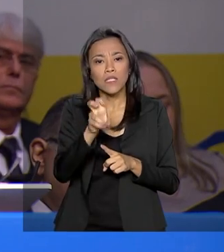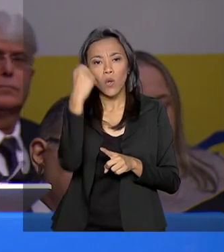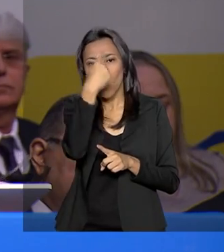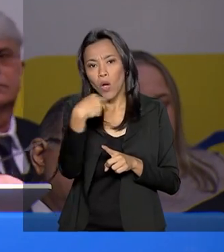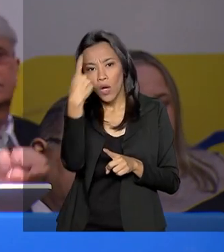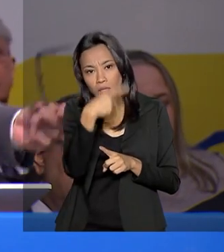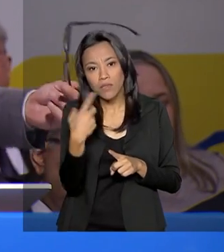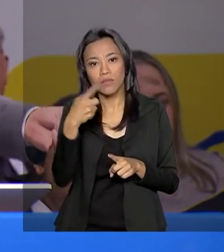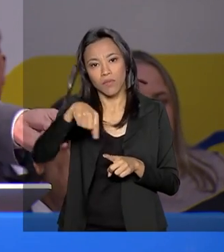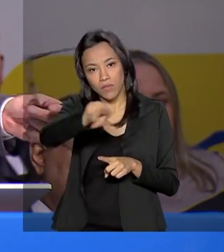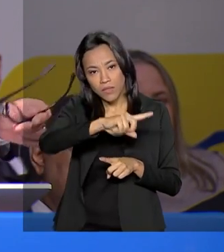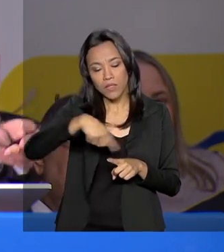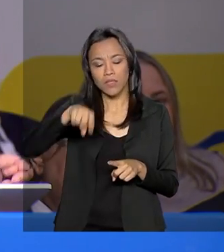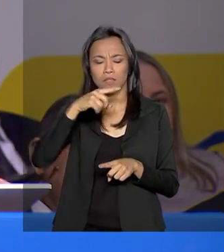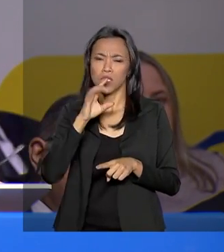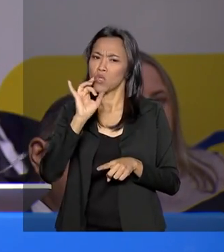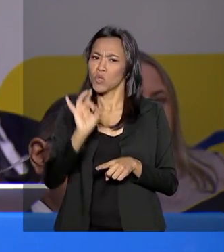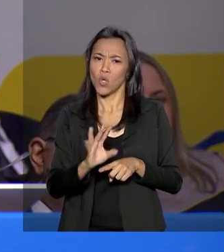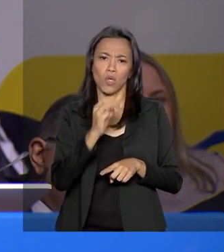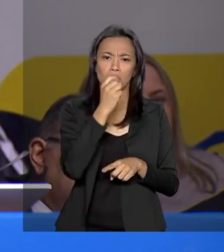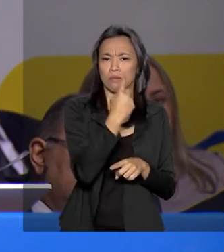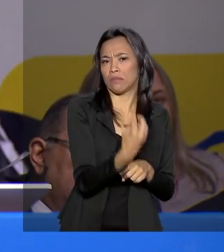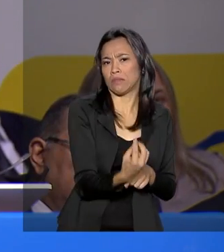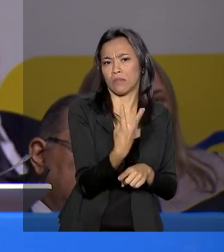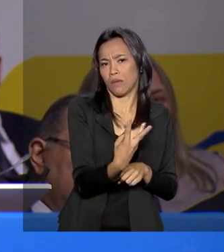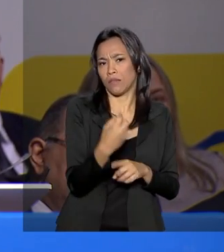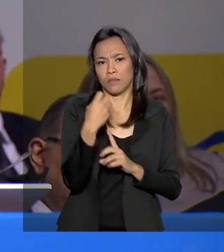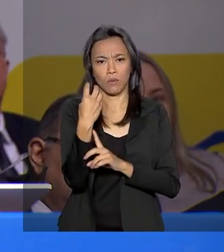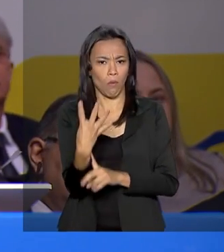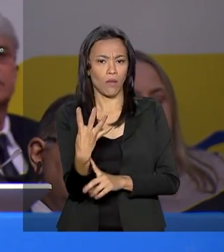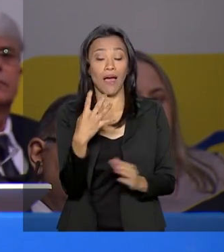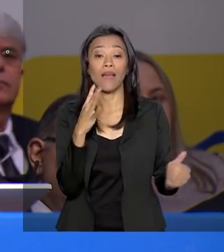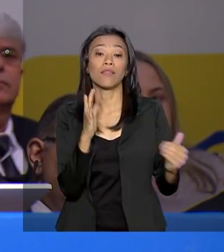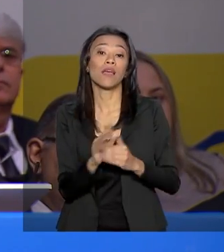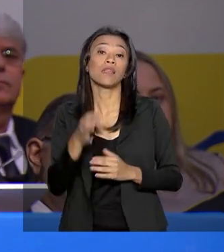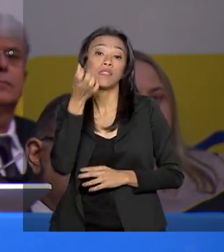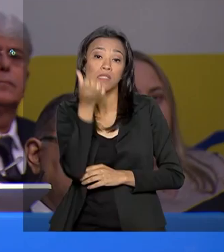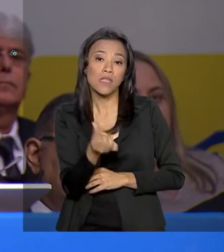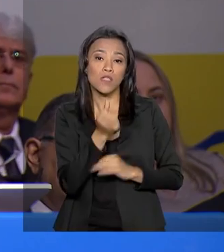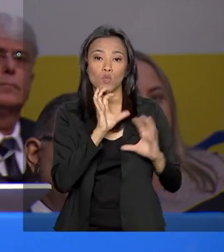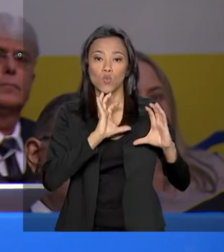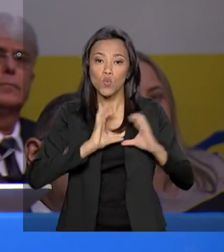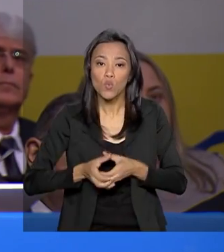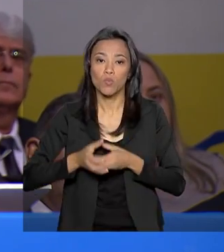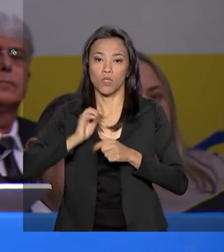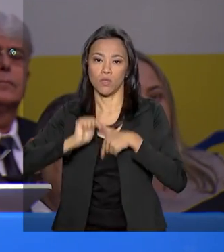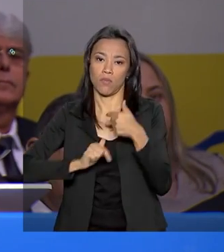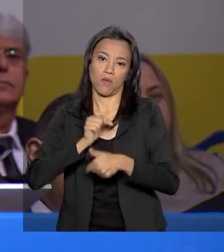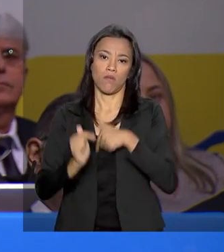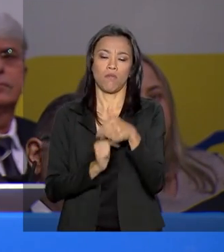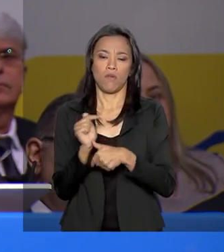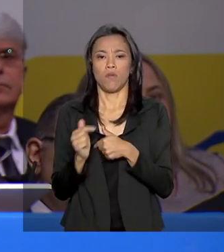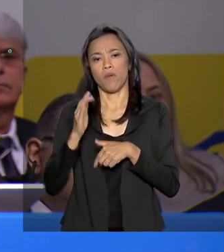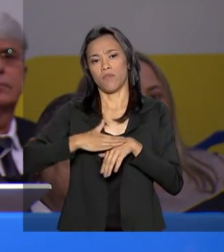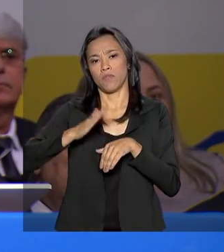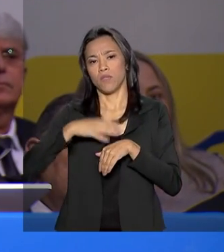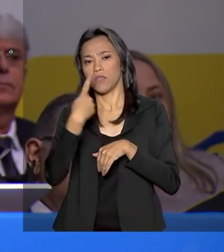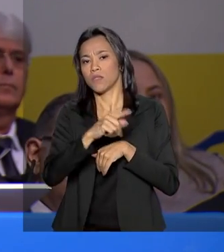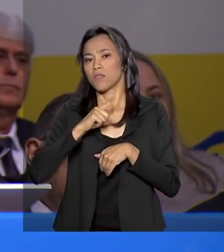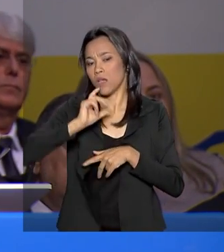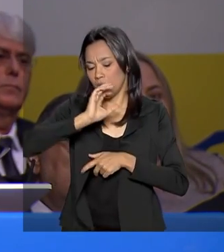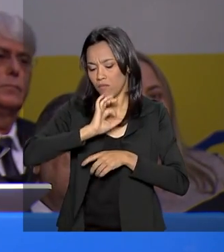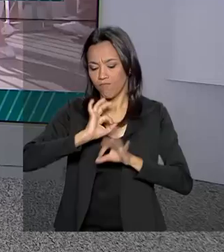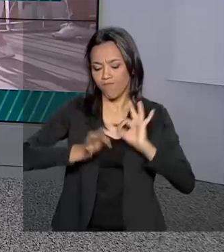possibilidade de não só três ou quatro equipes por unidade, mas até seis, para vocês ganharem capacidade de organização e